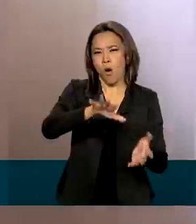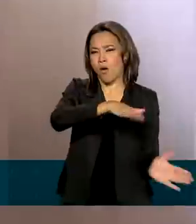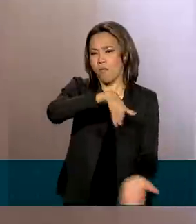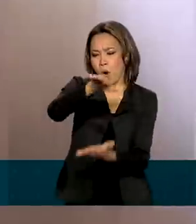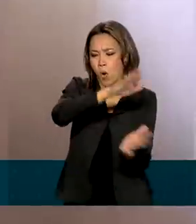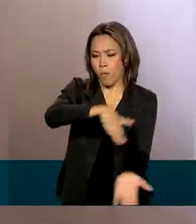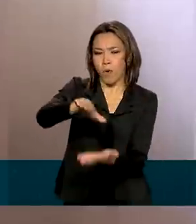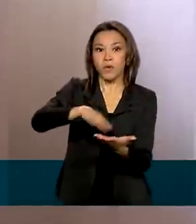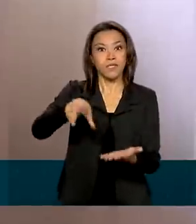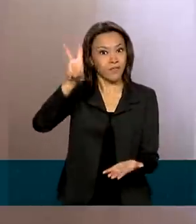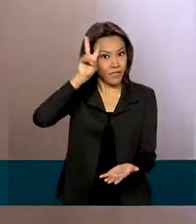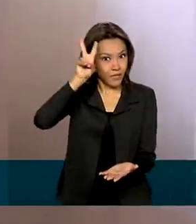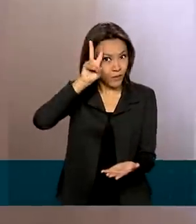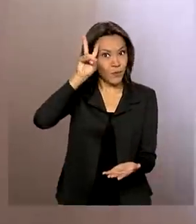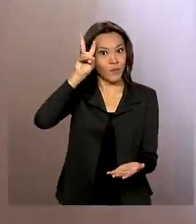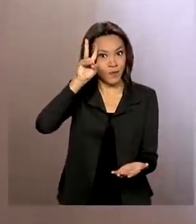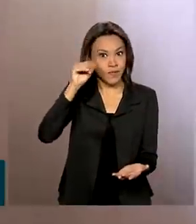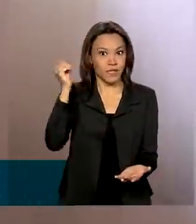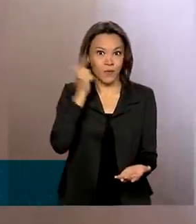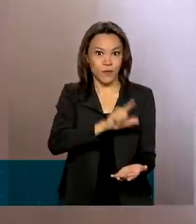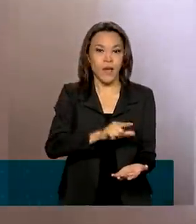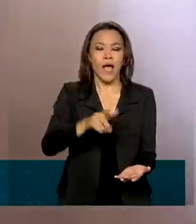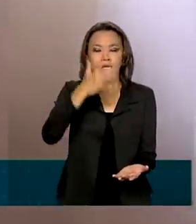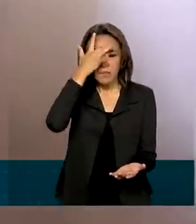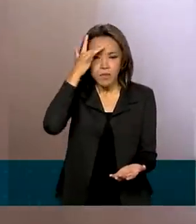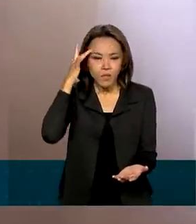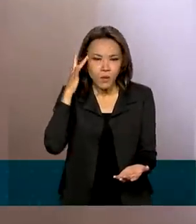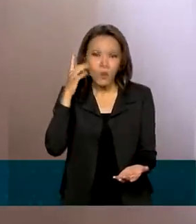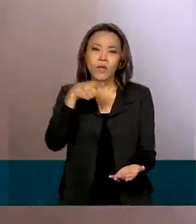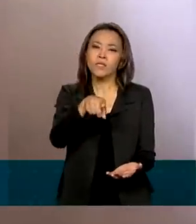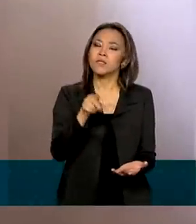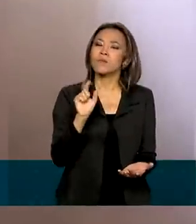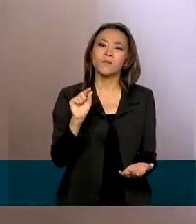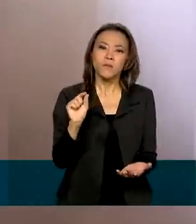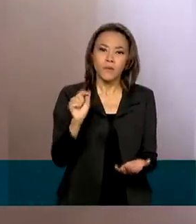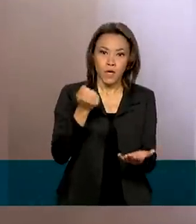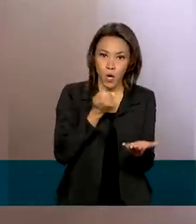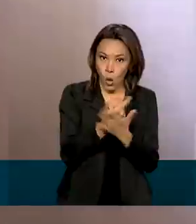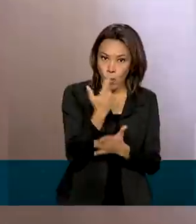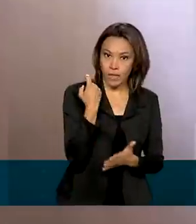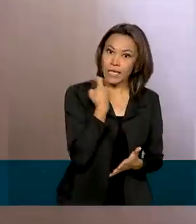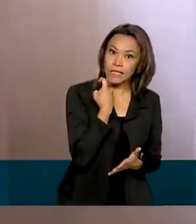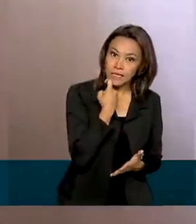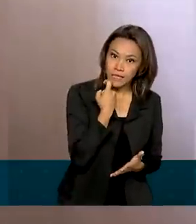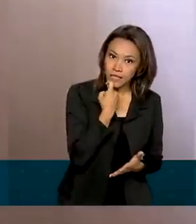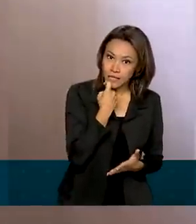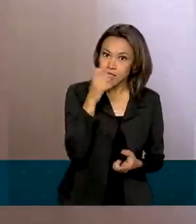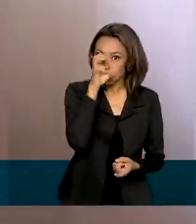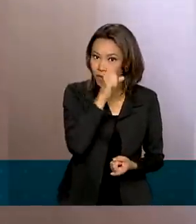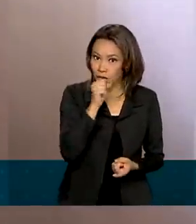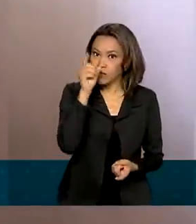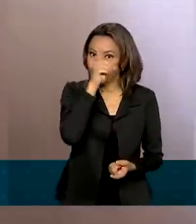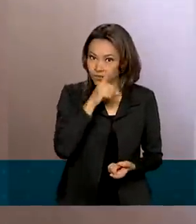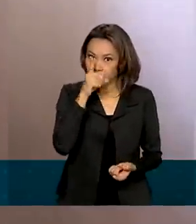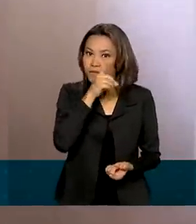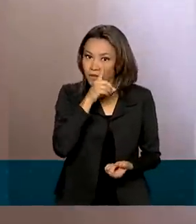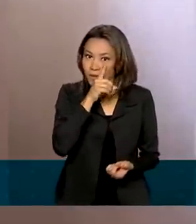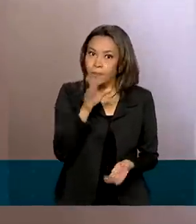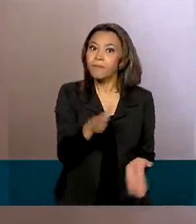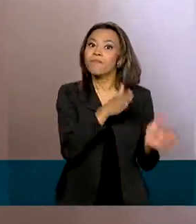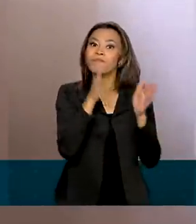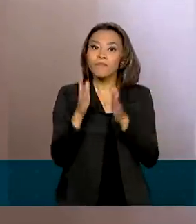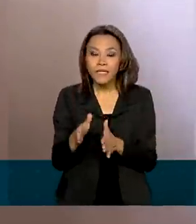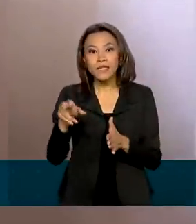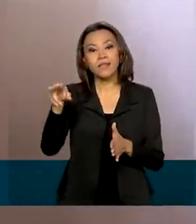como Cyber Monday. Quando as pessoas fazem as compras na sexta-feira e no final de semana e